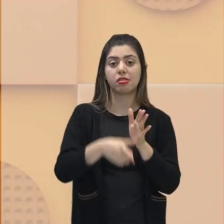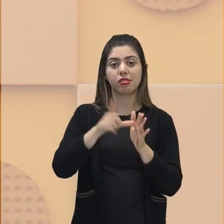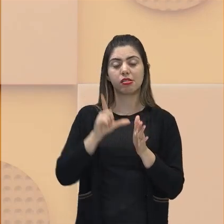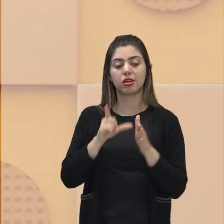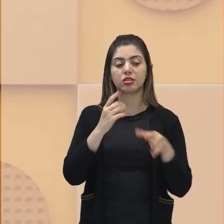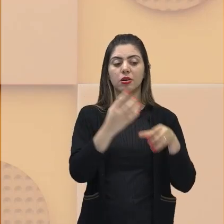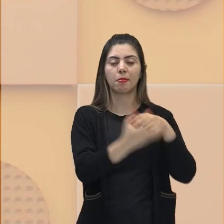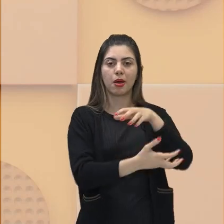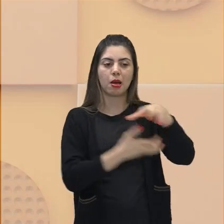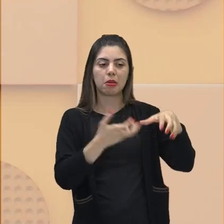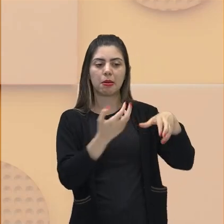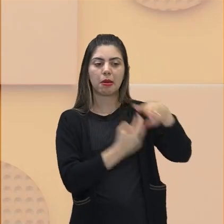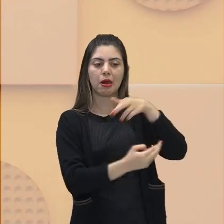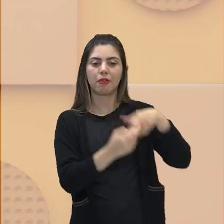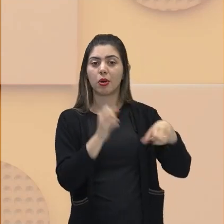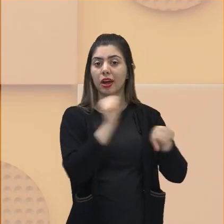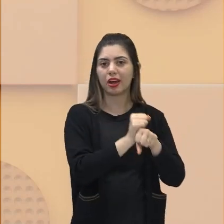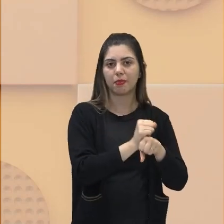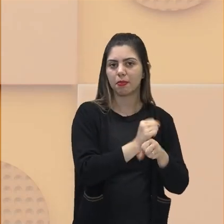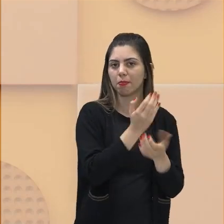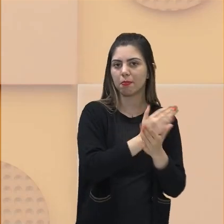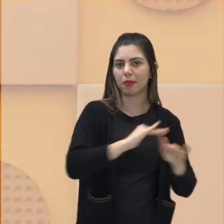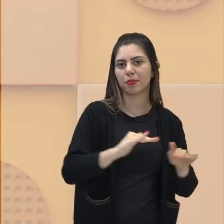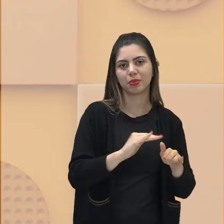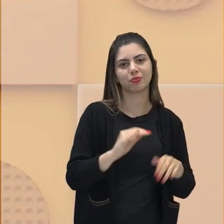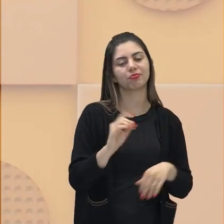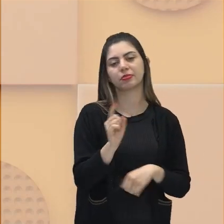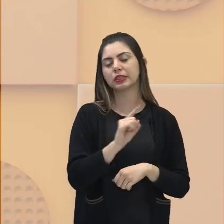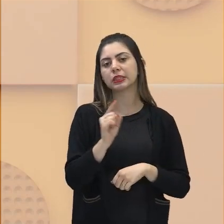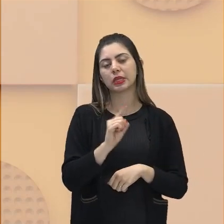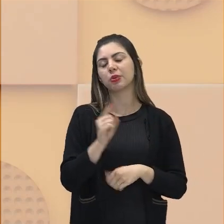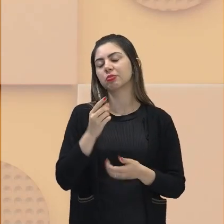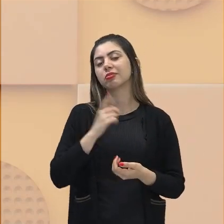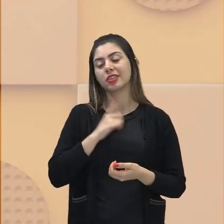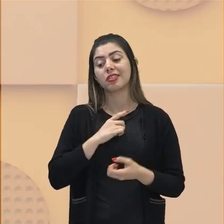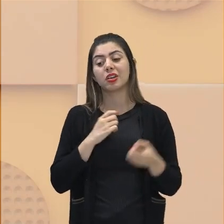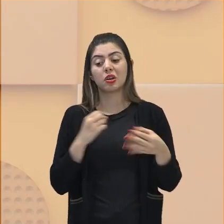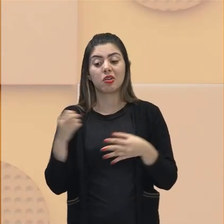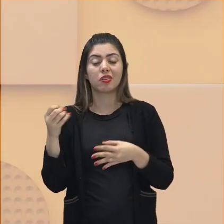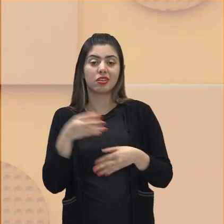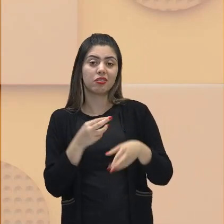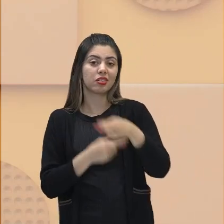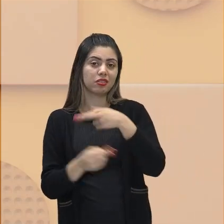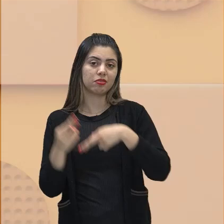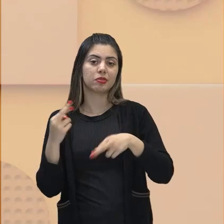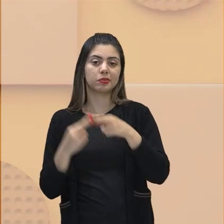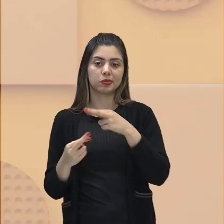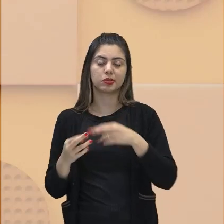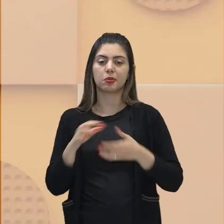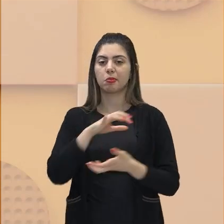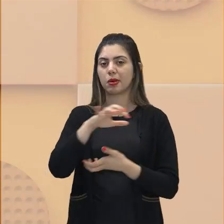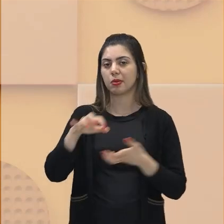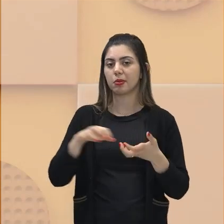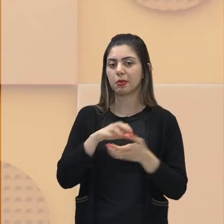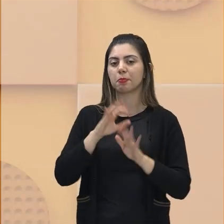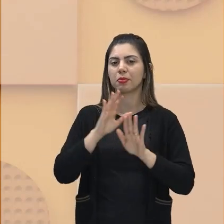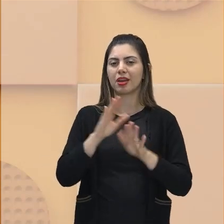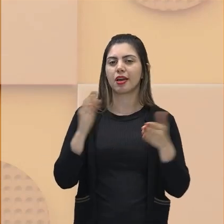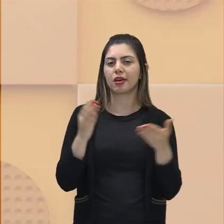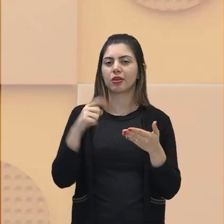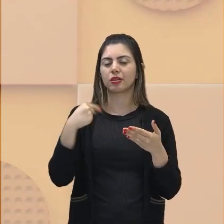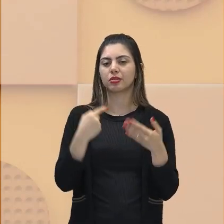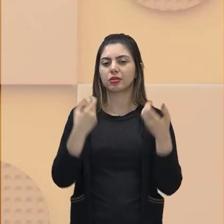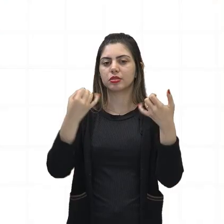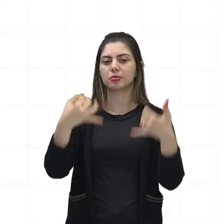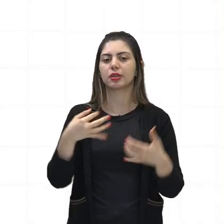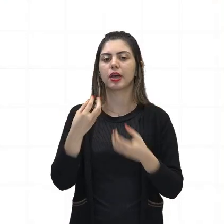regencial ficaram presas ali, pronto, acabou, foram reprimidas e acabou. Não, novas vão surgir também. Então, vamos falar um pouco sobre a questão da monarquia